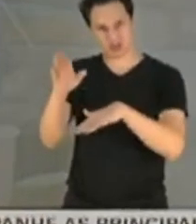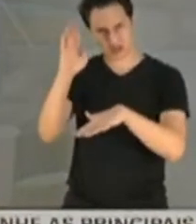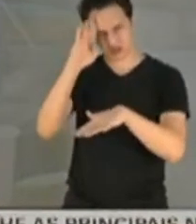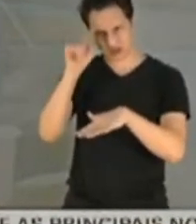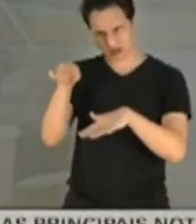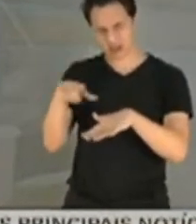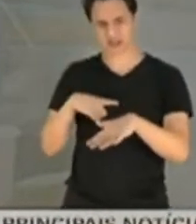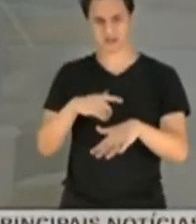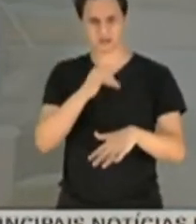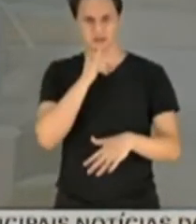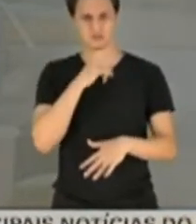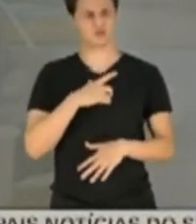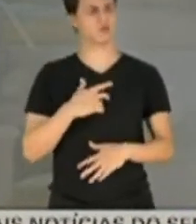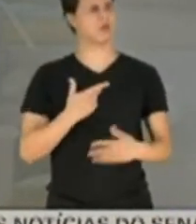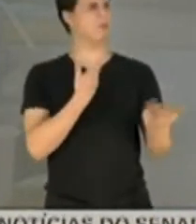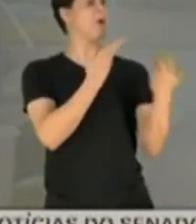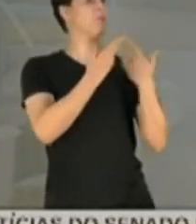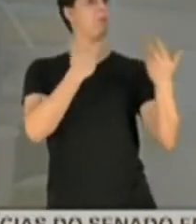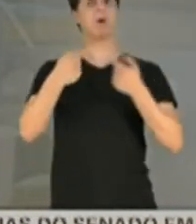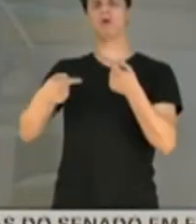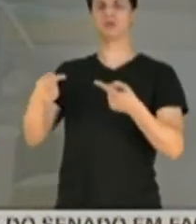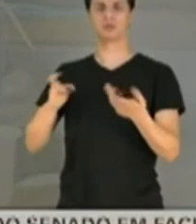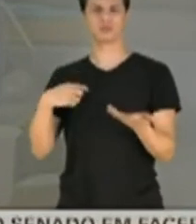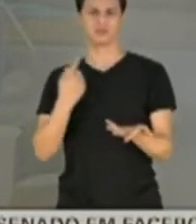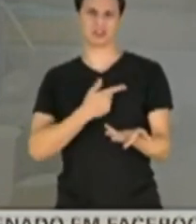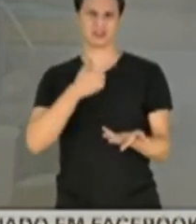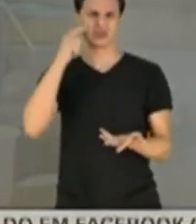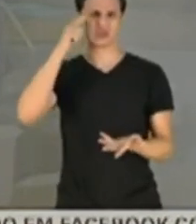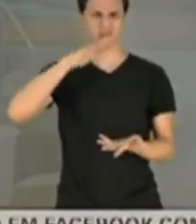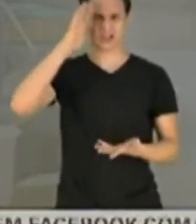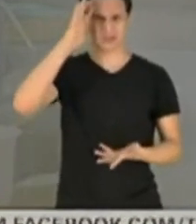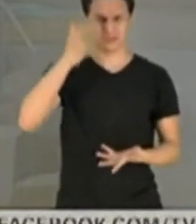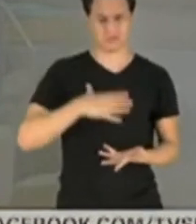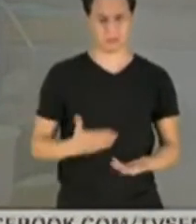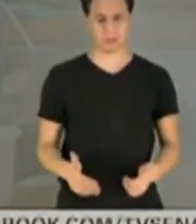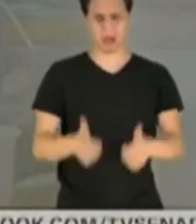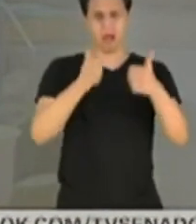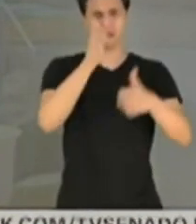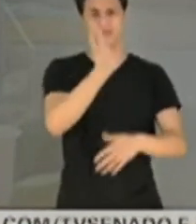palco de discussões, que nós vamos classificar o Brasil.